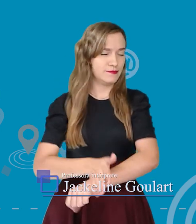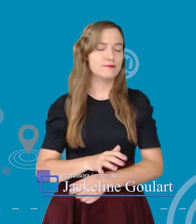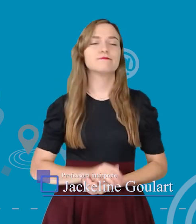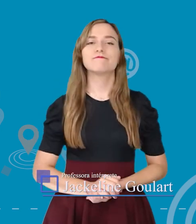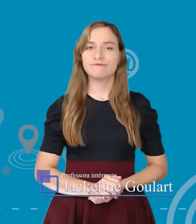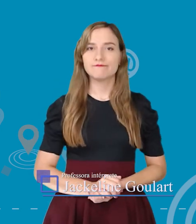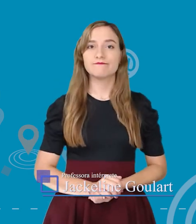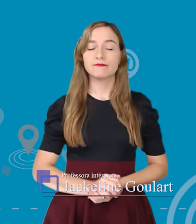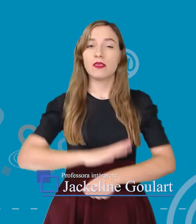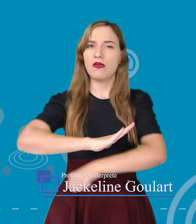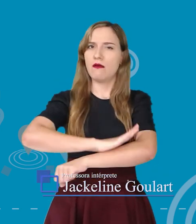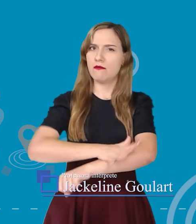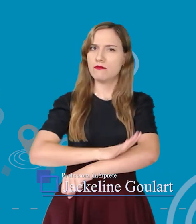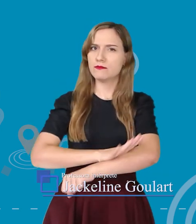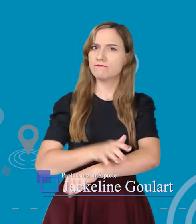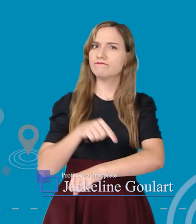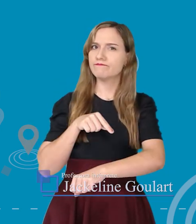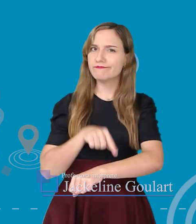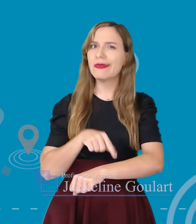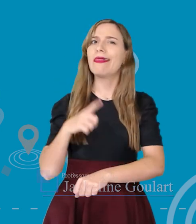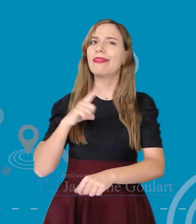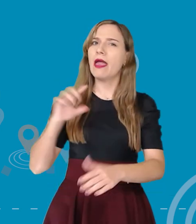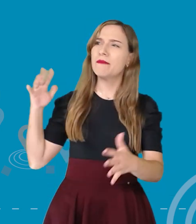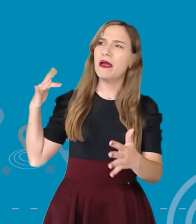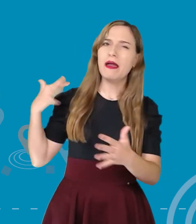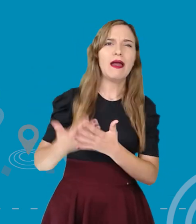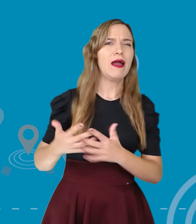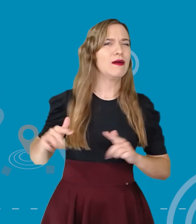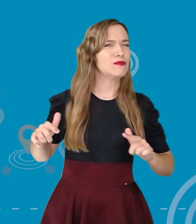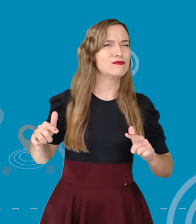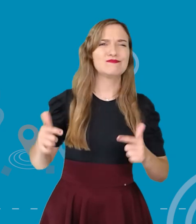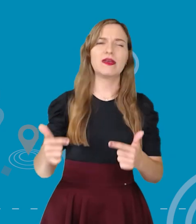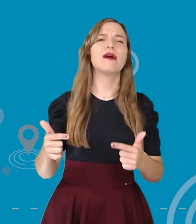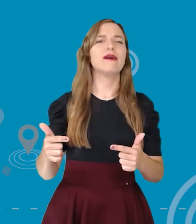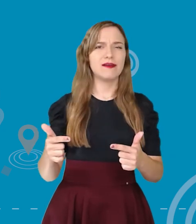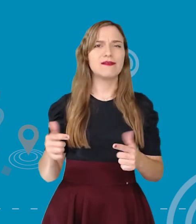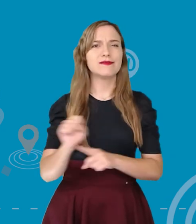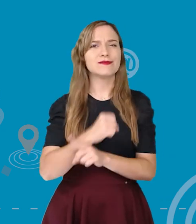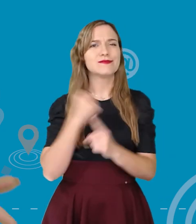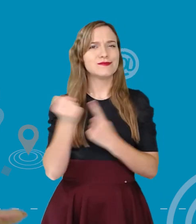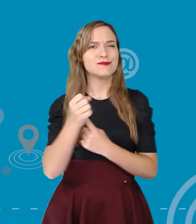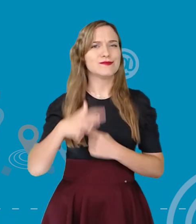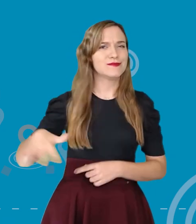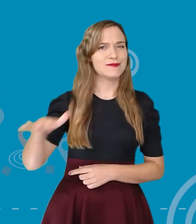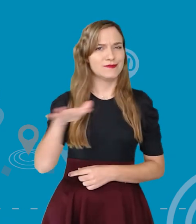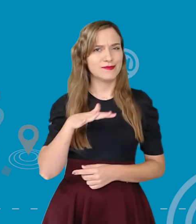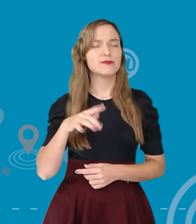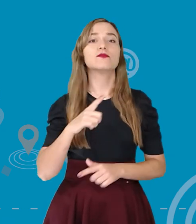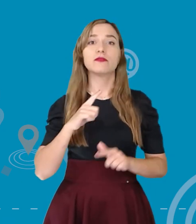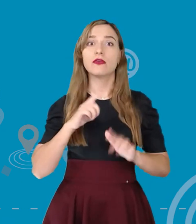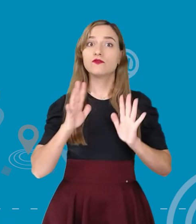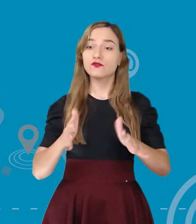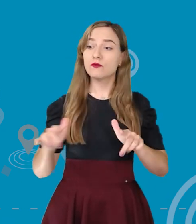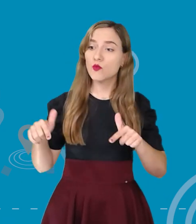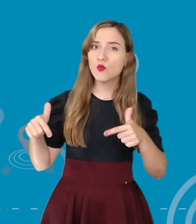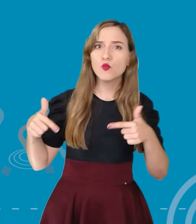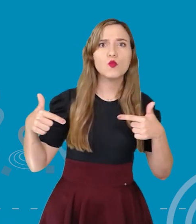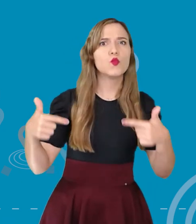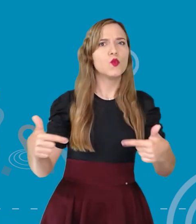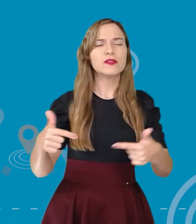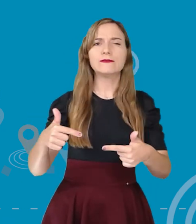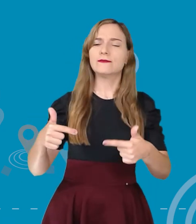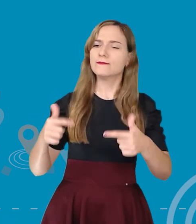é uma questão persistente em nossa sociedade e apesar dos avanços na